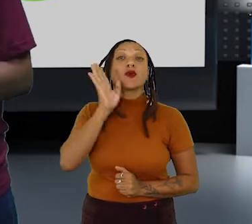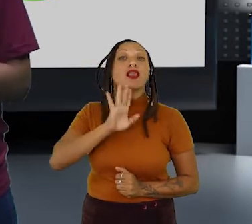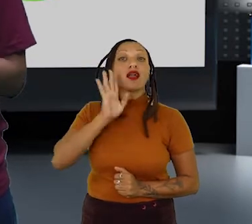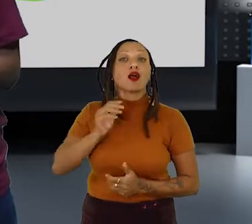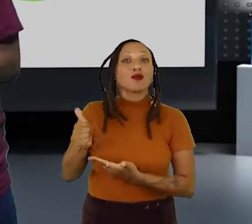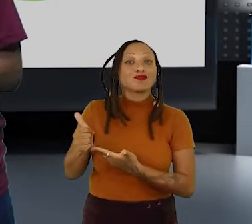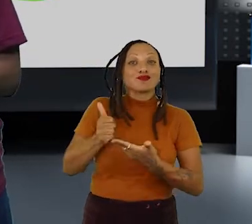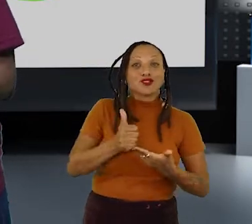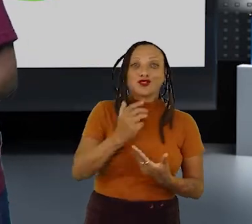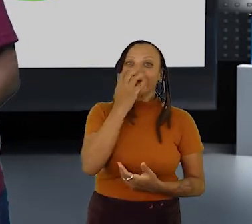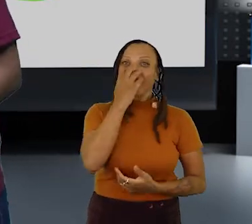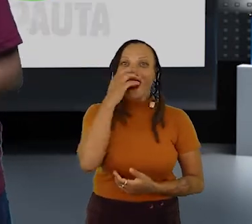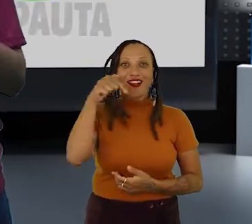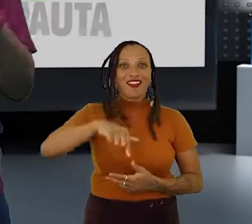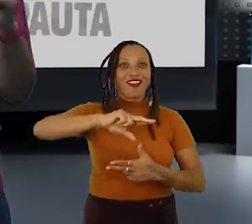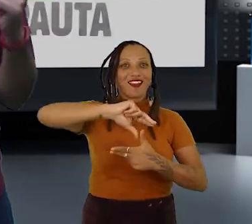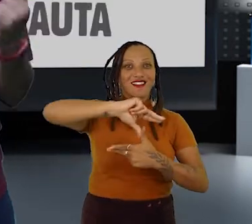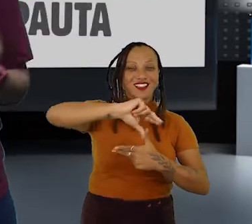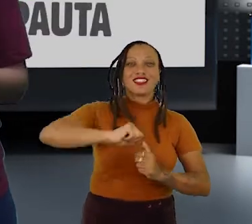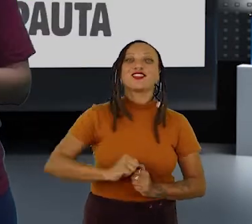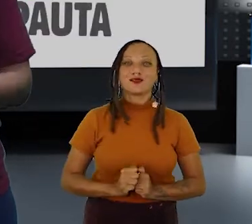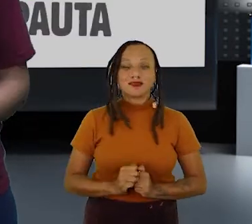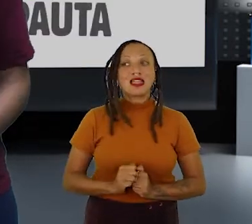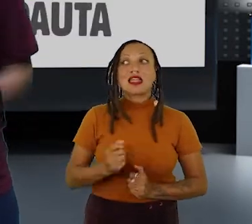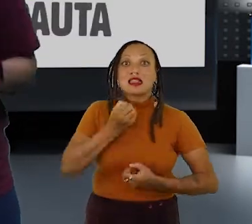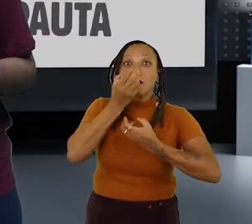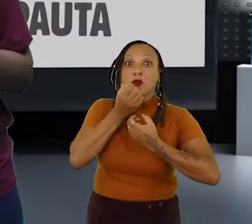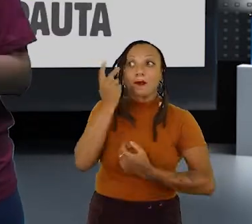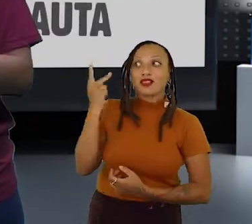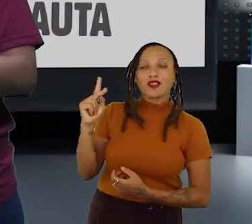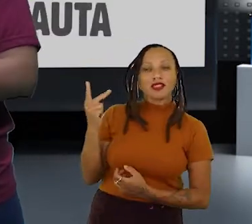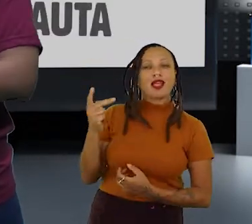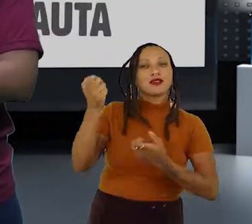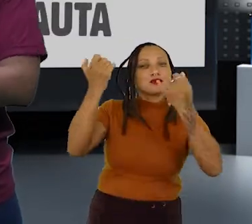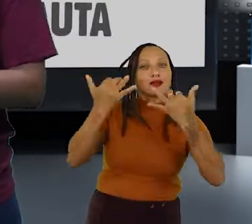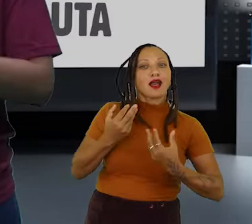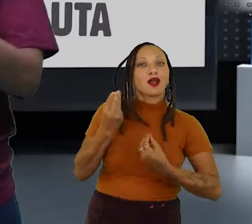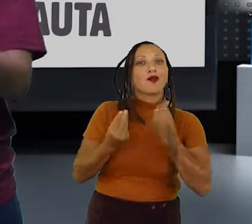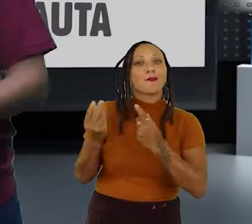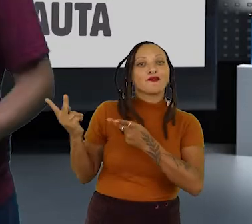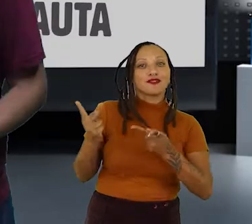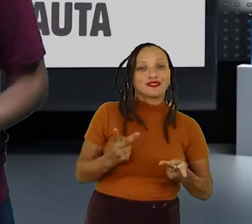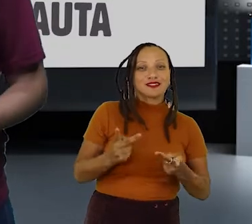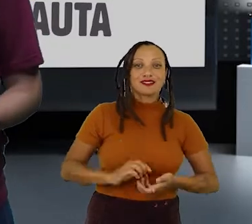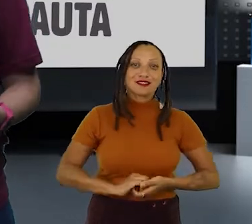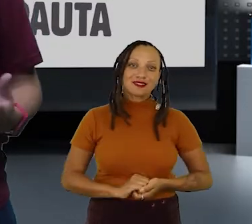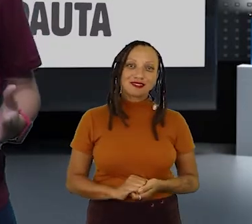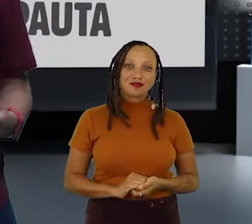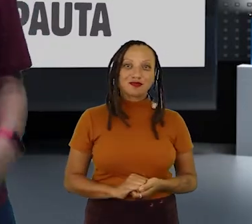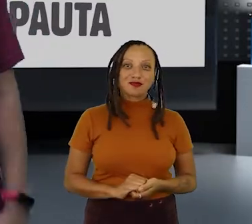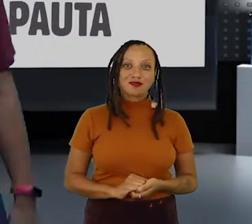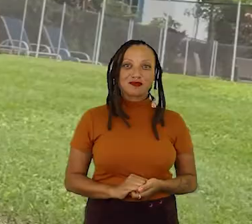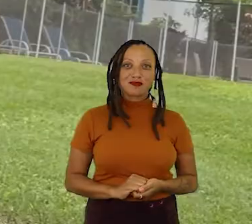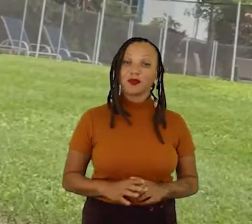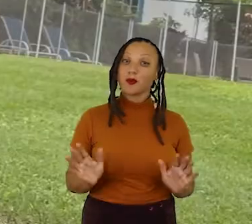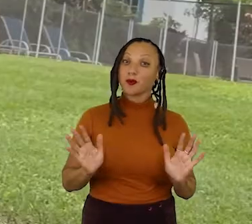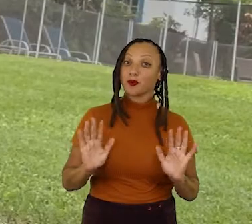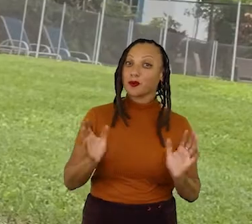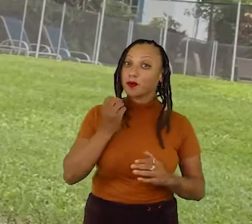visitante que veio com o seu Cão Guia aqui no Museu Catavento. Ela tem um depoimento para falar um pouco sobre a sua visita.